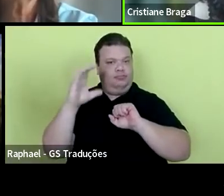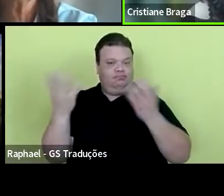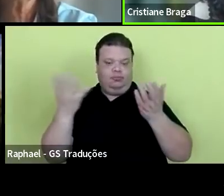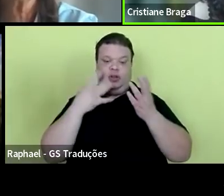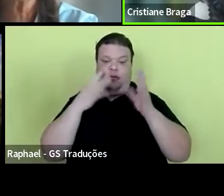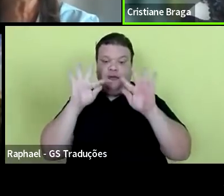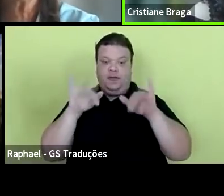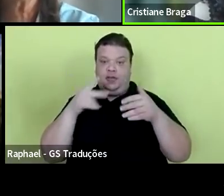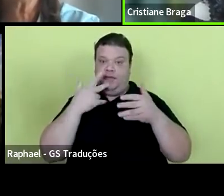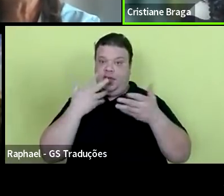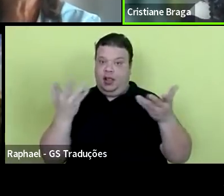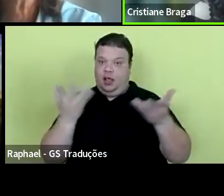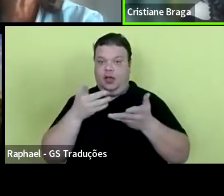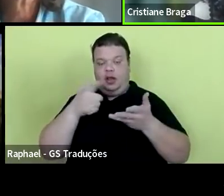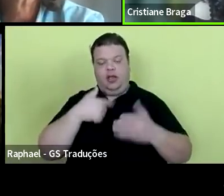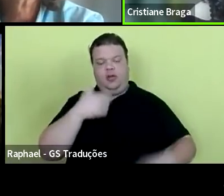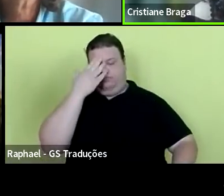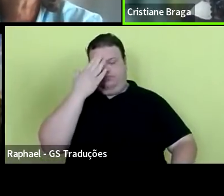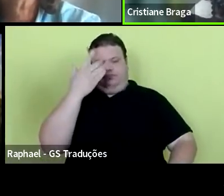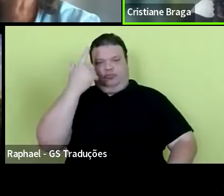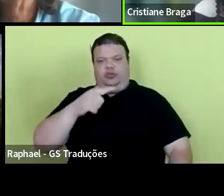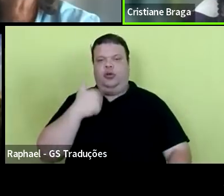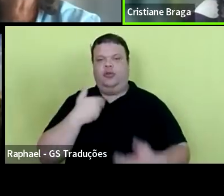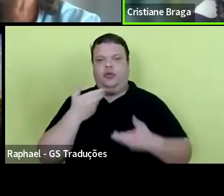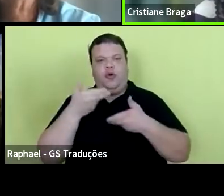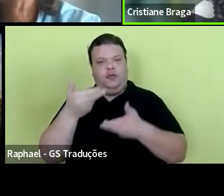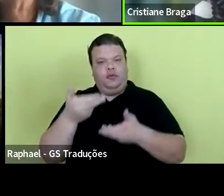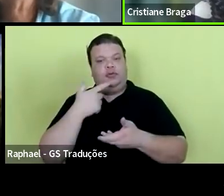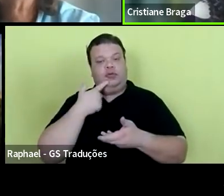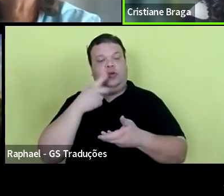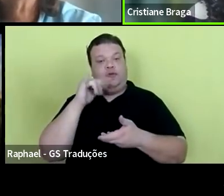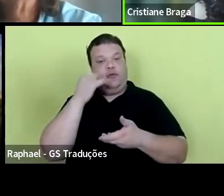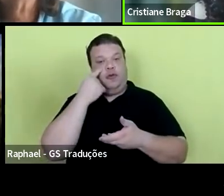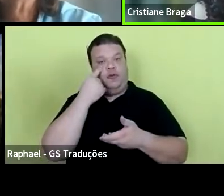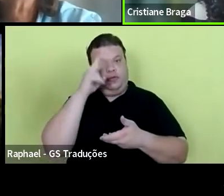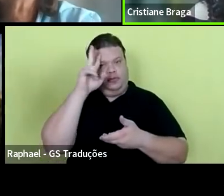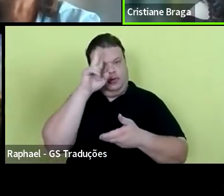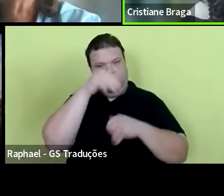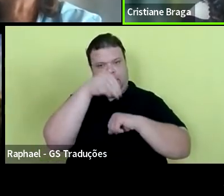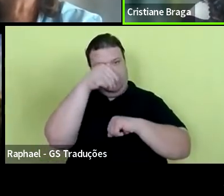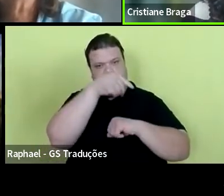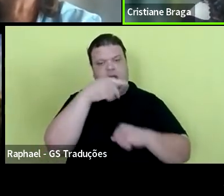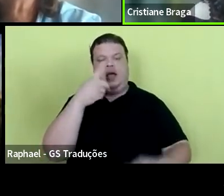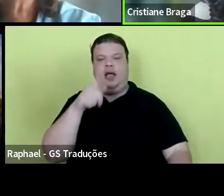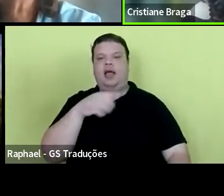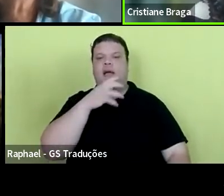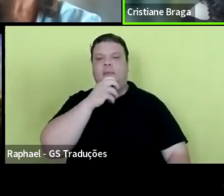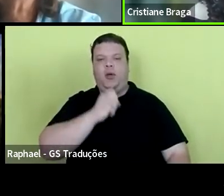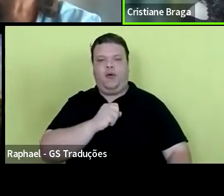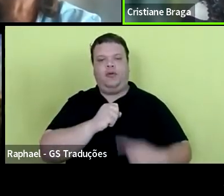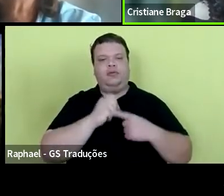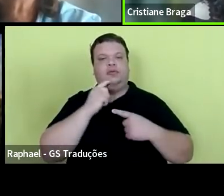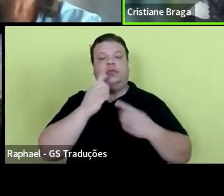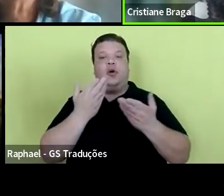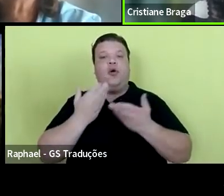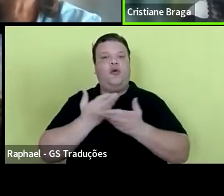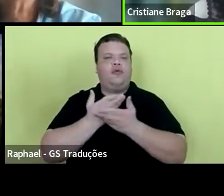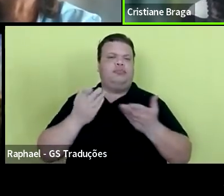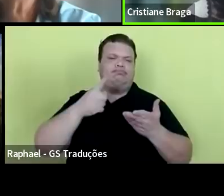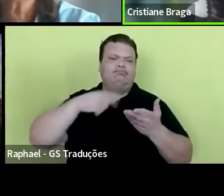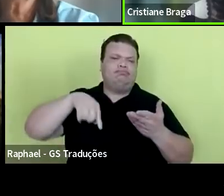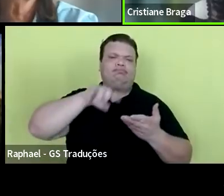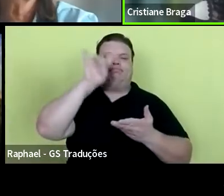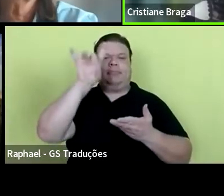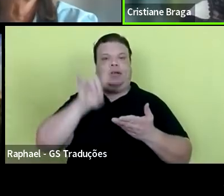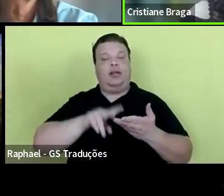agradecendo mais uma vez pelo convite, vou recorrer ao grande mestre Paulo Freire, convidando a todos e todas a renovar